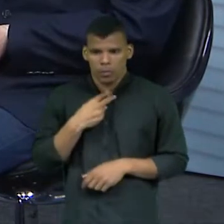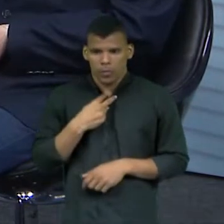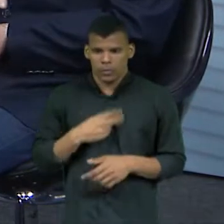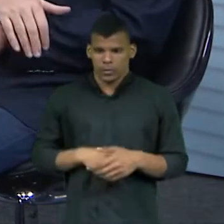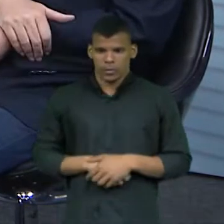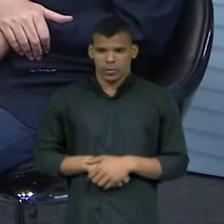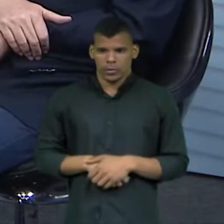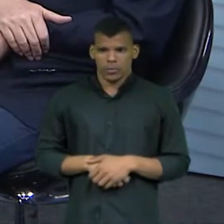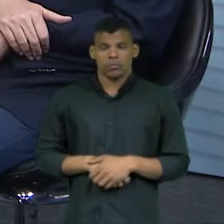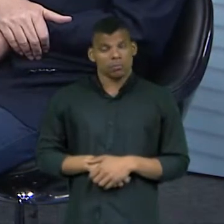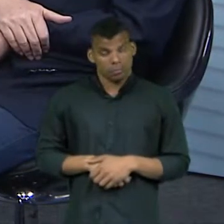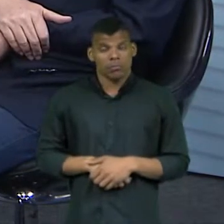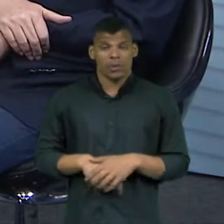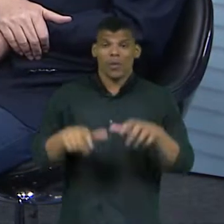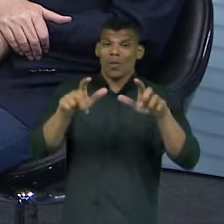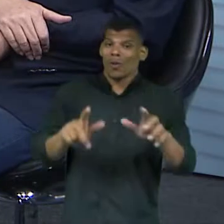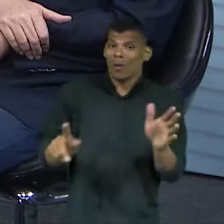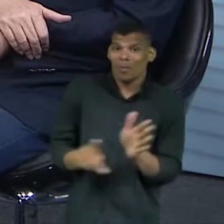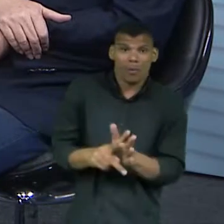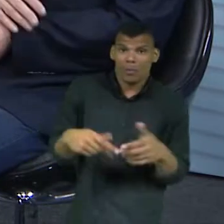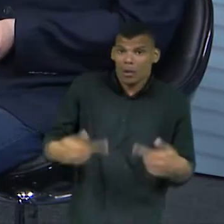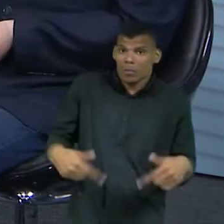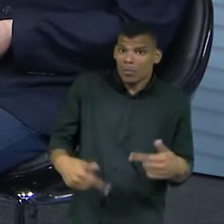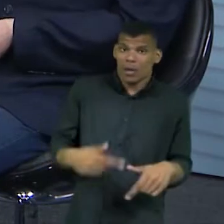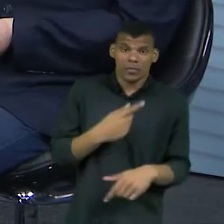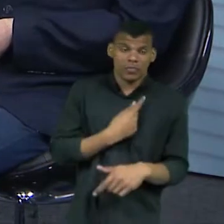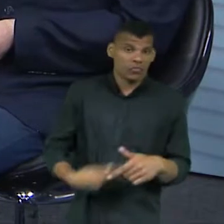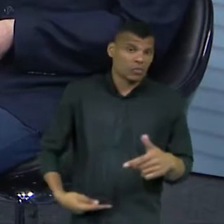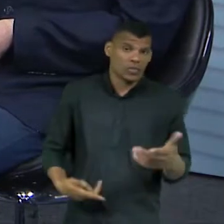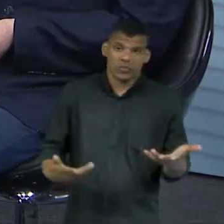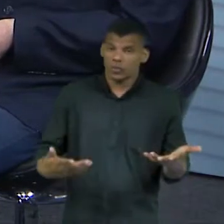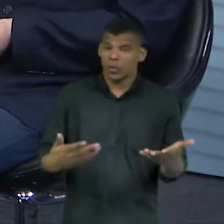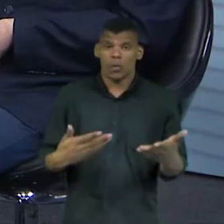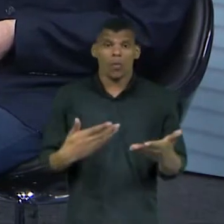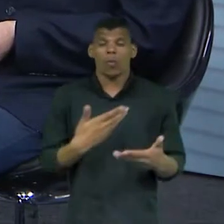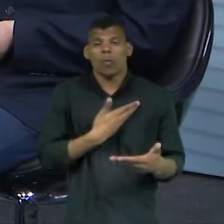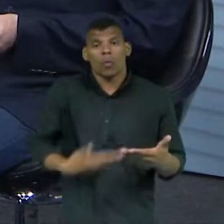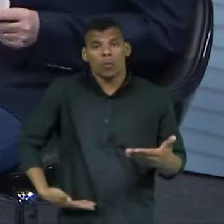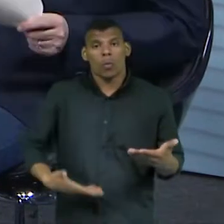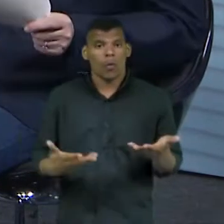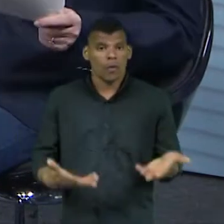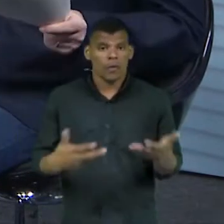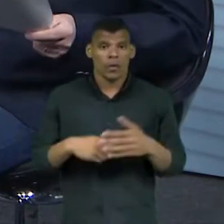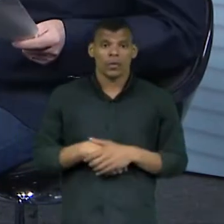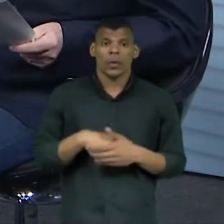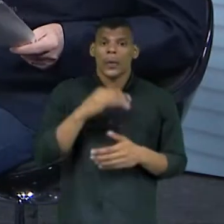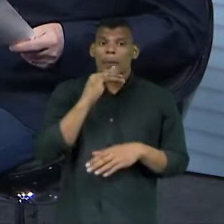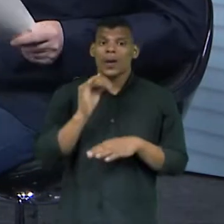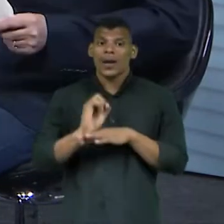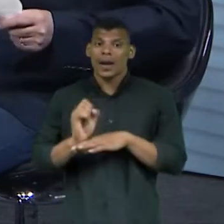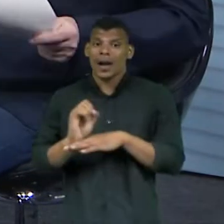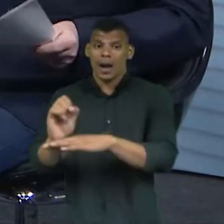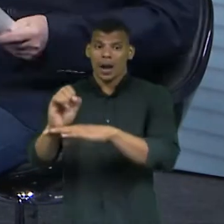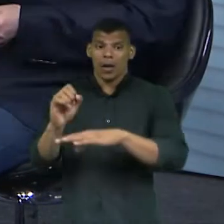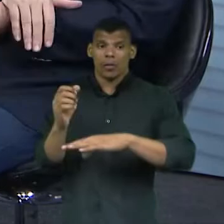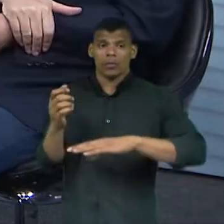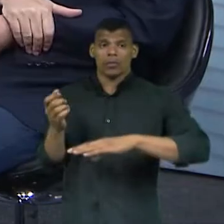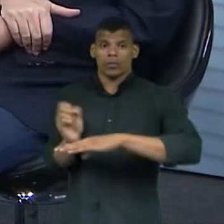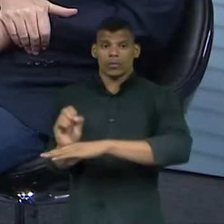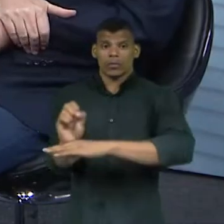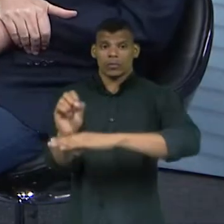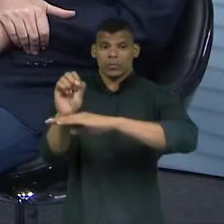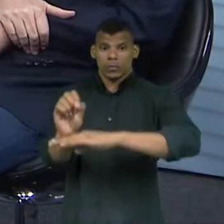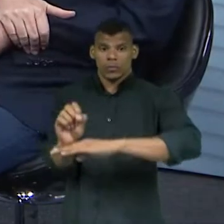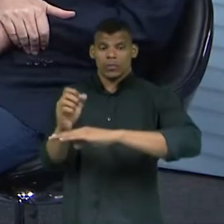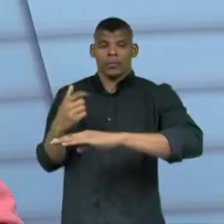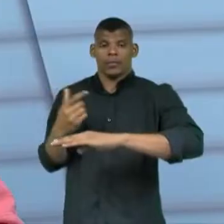local de trabalho, não. É um local de trabalho e administração pública, Ele pode vir com o carro dele e ter um adesivo do candidato dele, não tem problema nenhum no estacionamento. Isso. Em relação